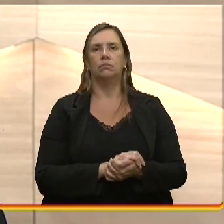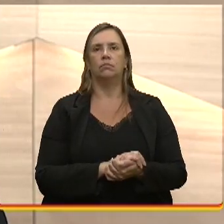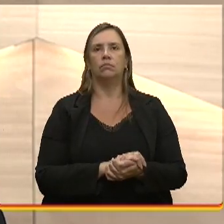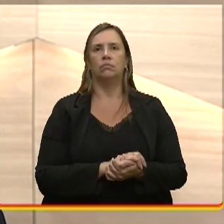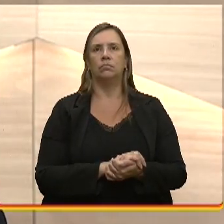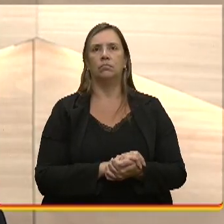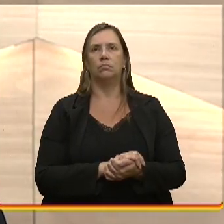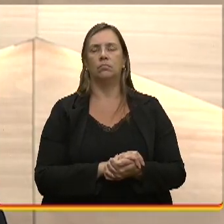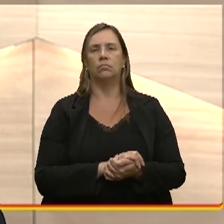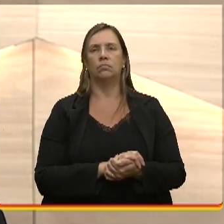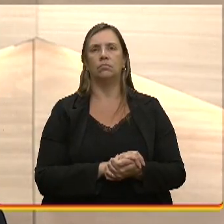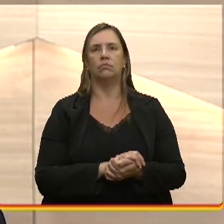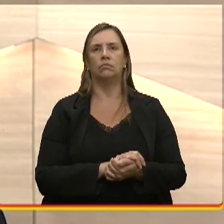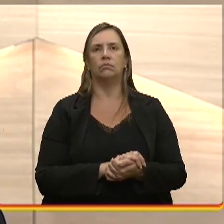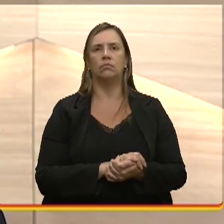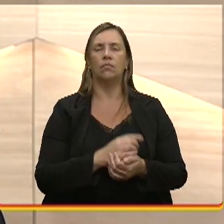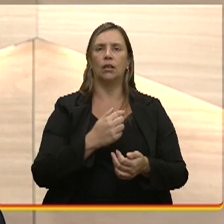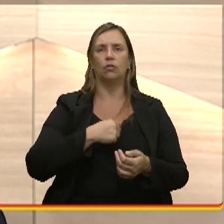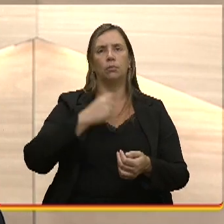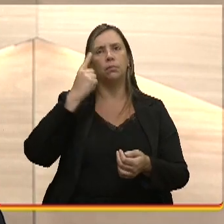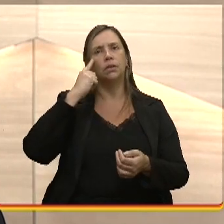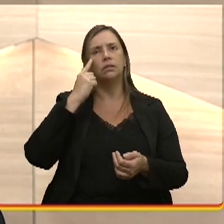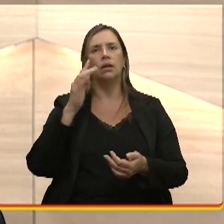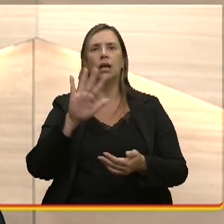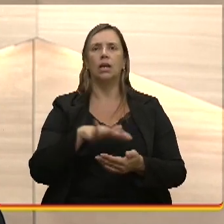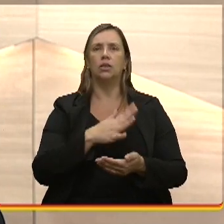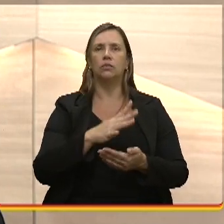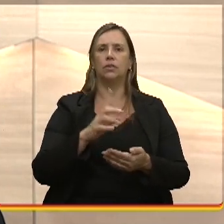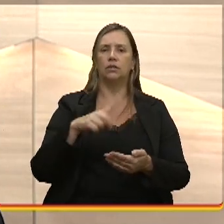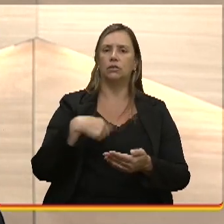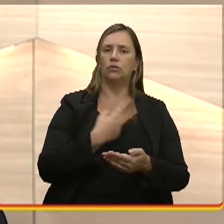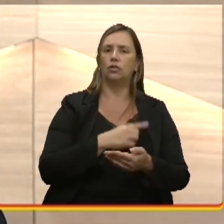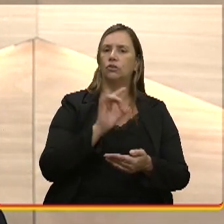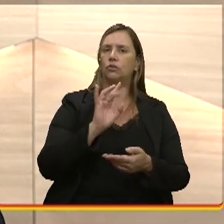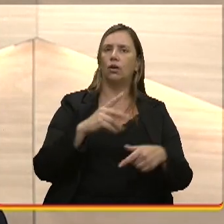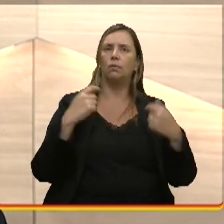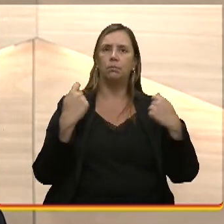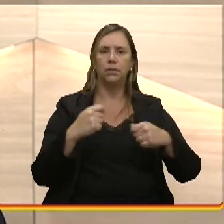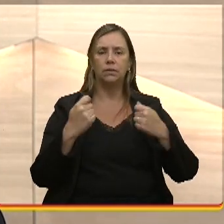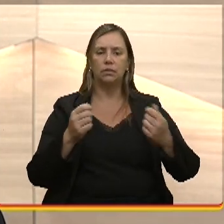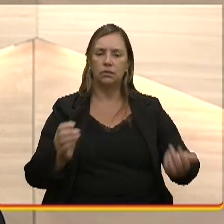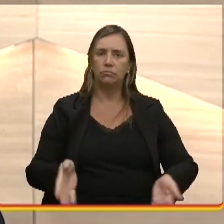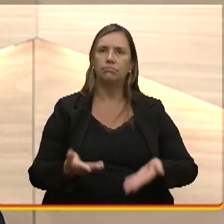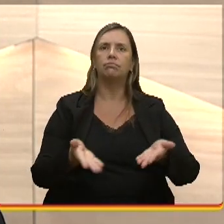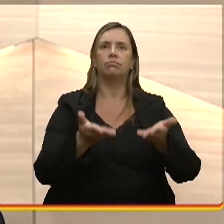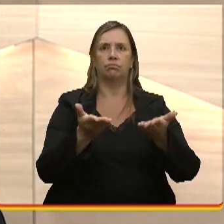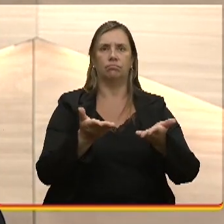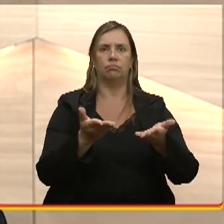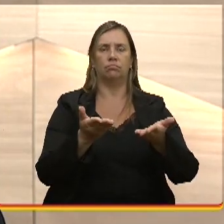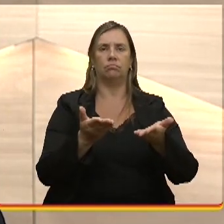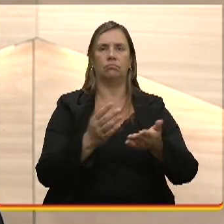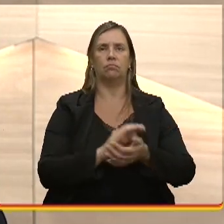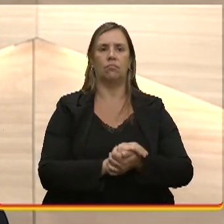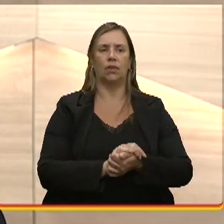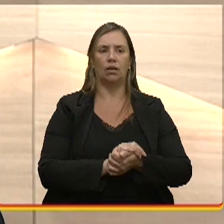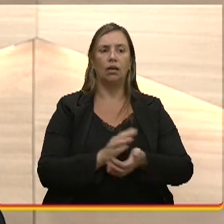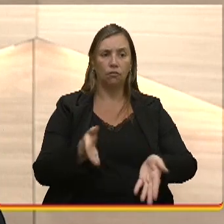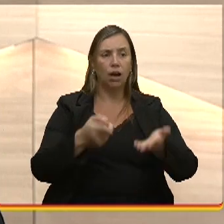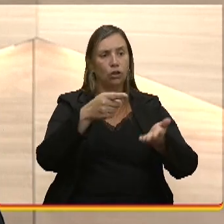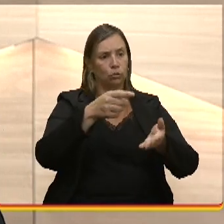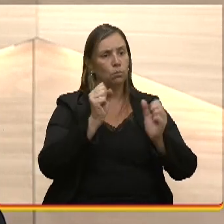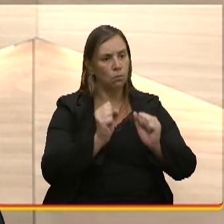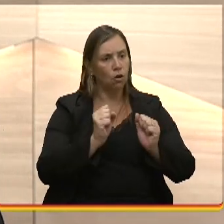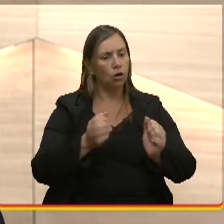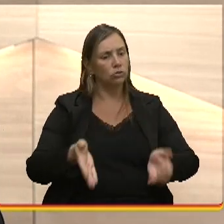Te ouvindo falar, me fez pensar assim, que tem vezes que a gente só precisa de uma outra pessoa nos dando um empurrãozinho, assim, ó, tu pode, vai lá,